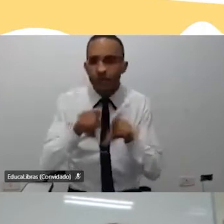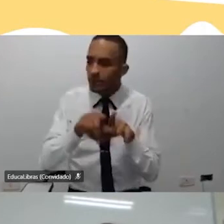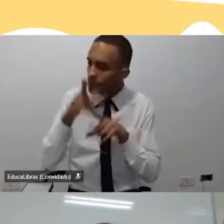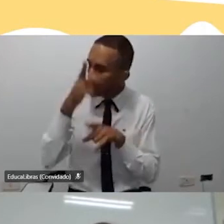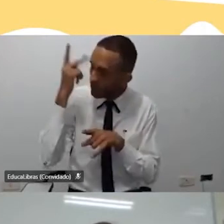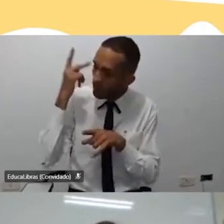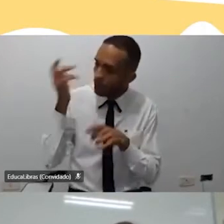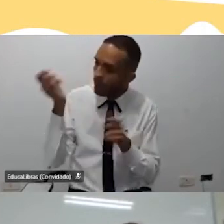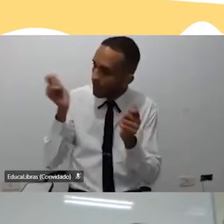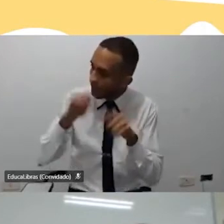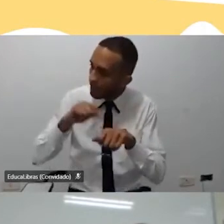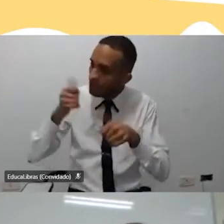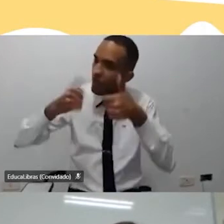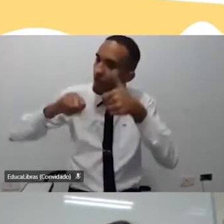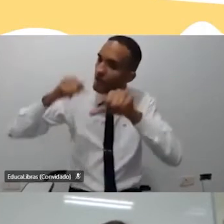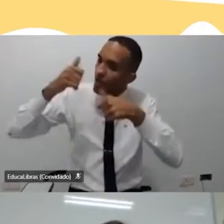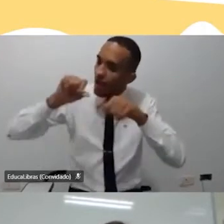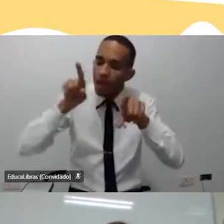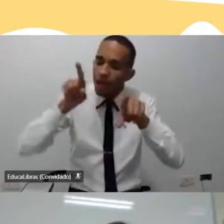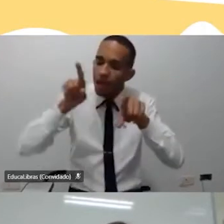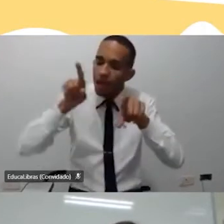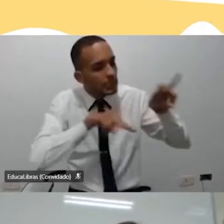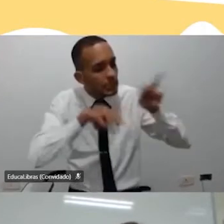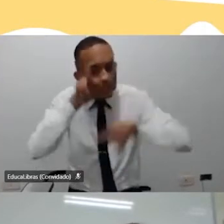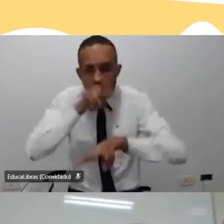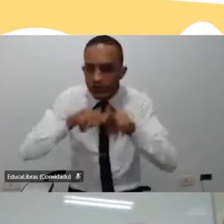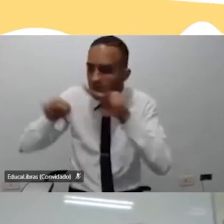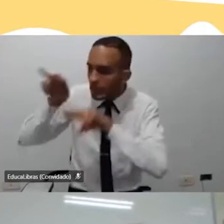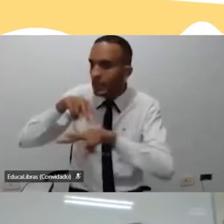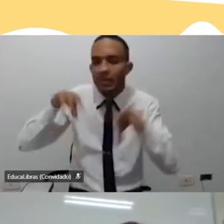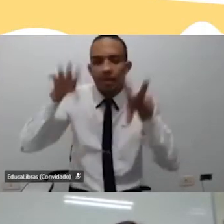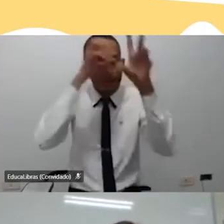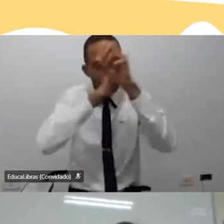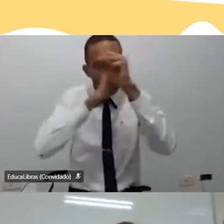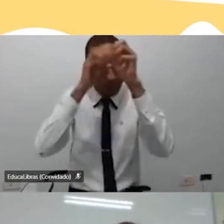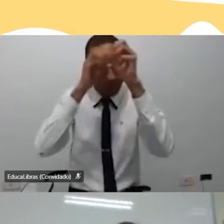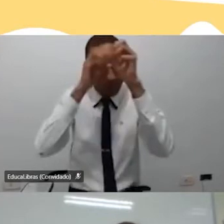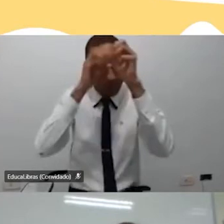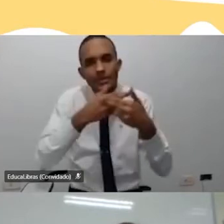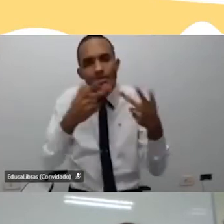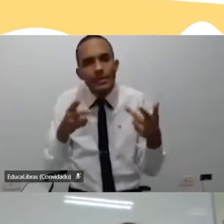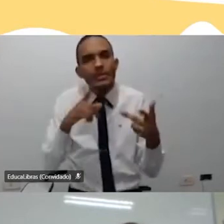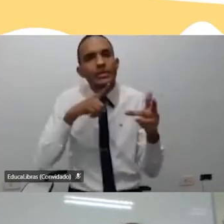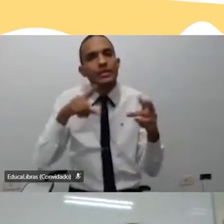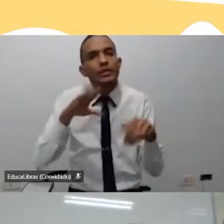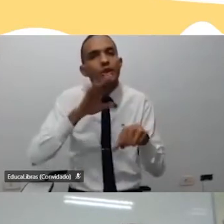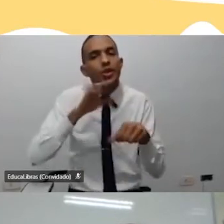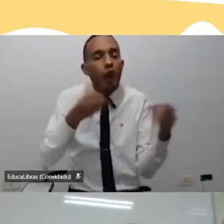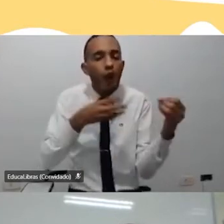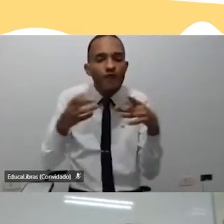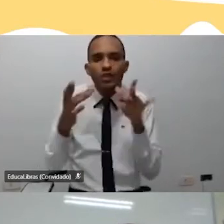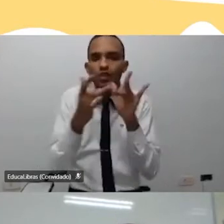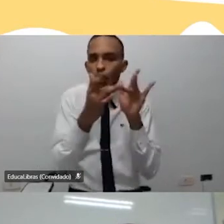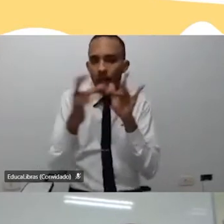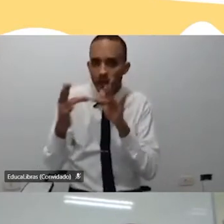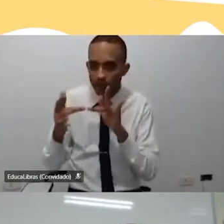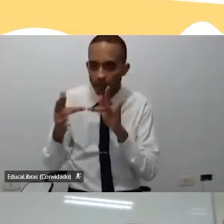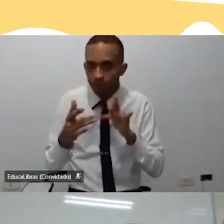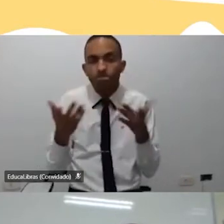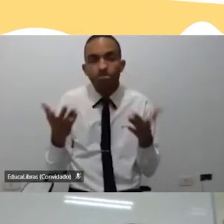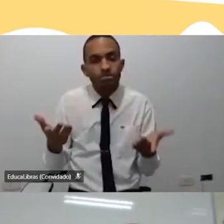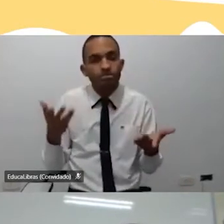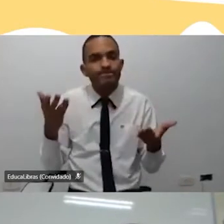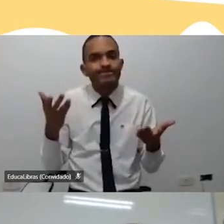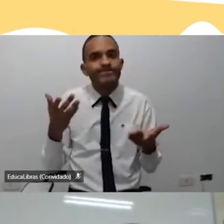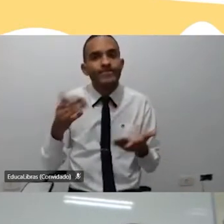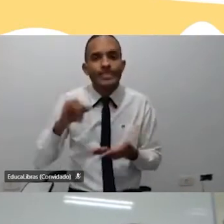capaz de fazer análises, de observar e aprender com isso, fazendo novas conexões. Então, esse é um papel